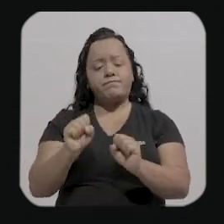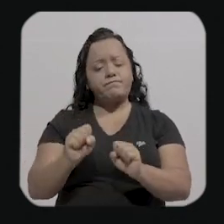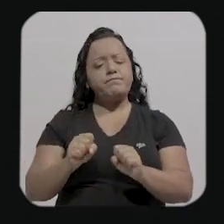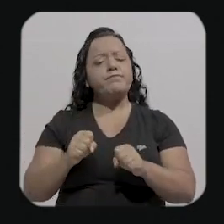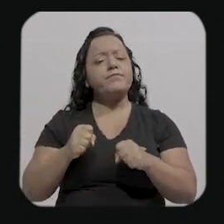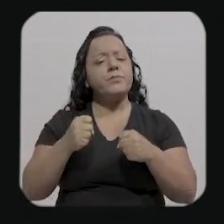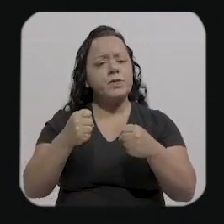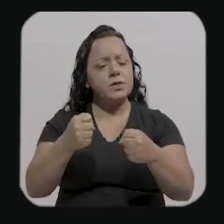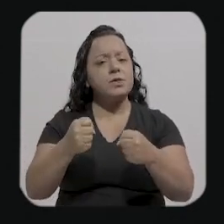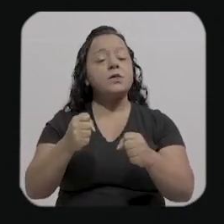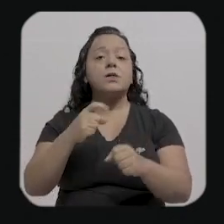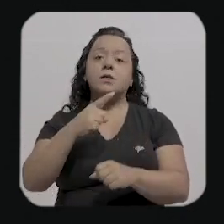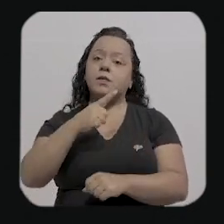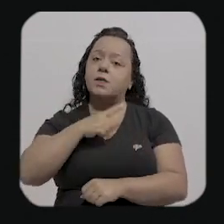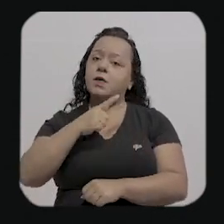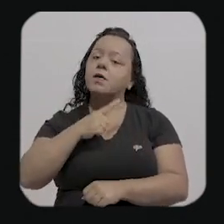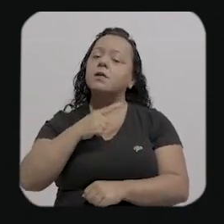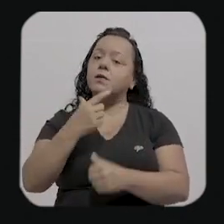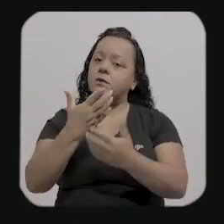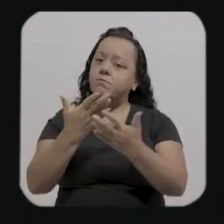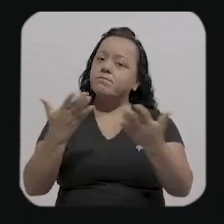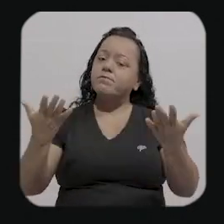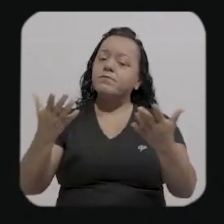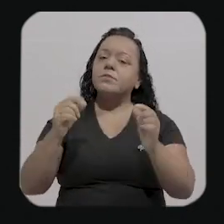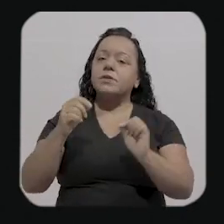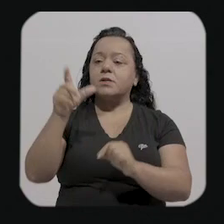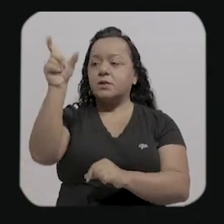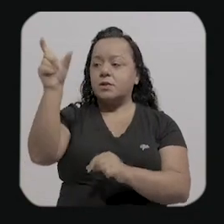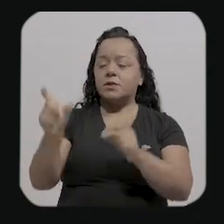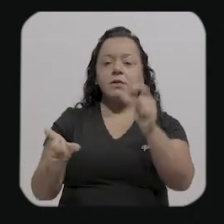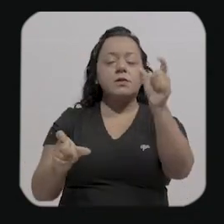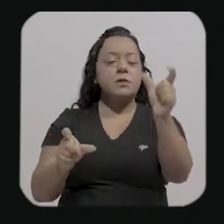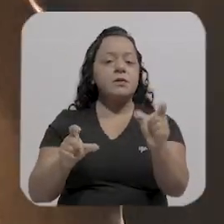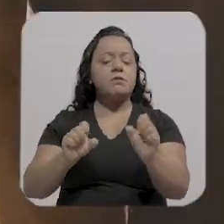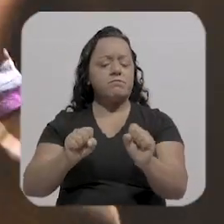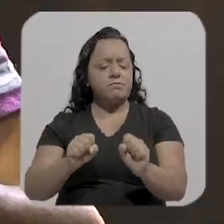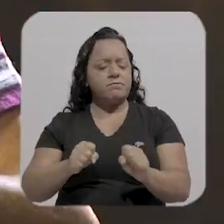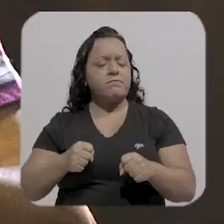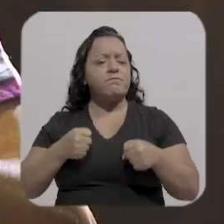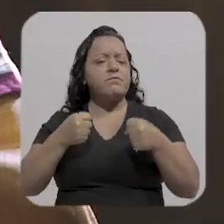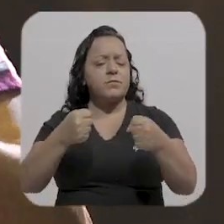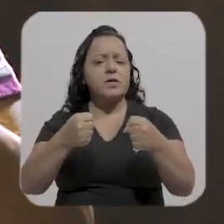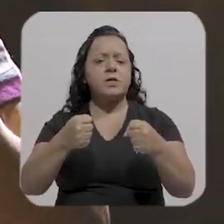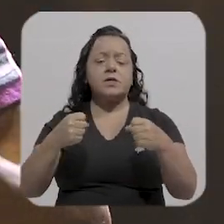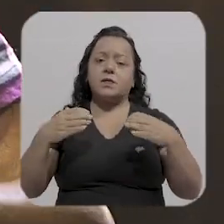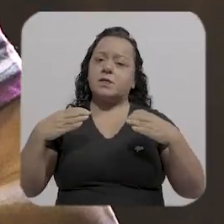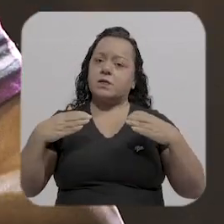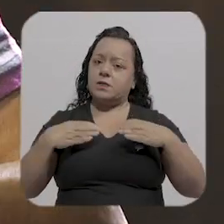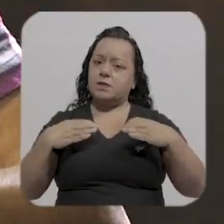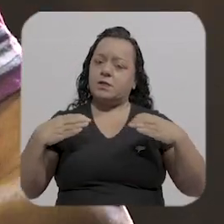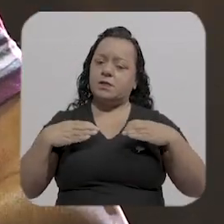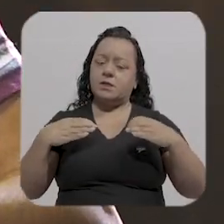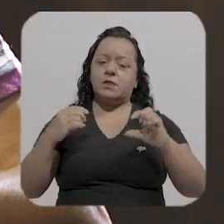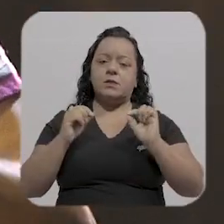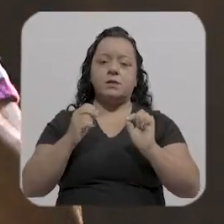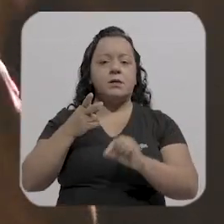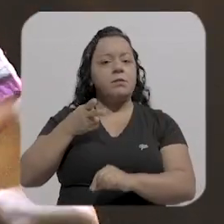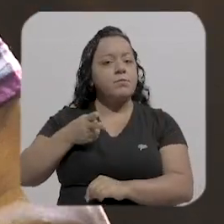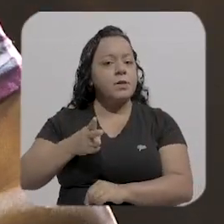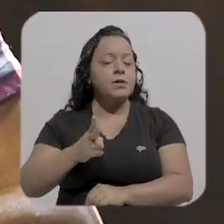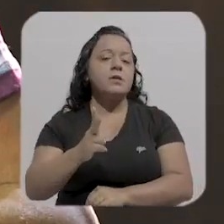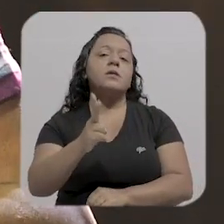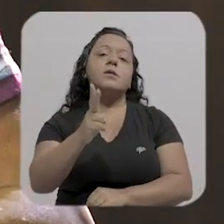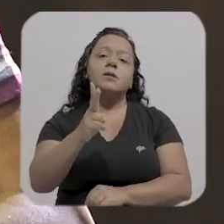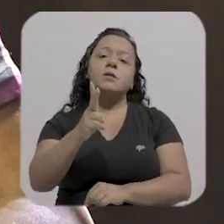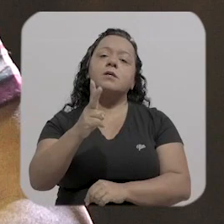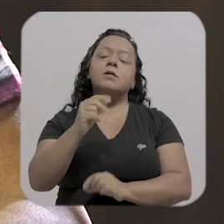que a cidade é mantenha essa uma utopia desenvolvimentista desenfreada sem